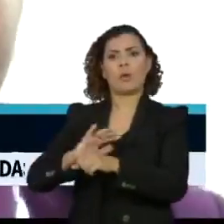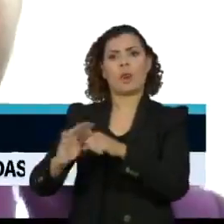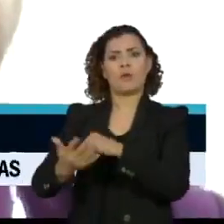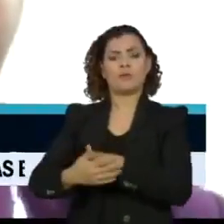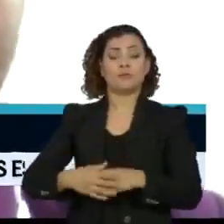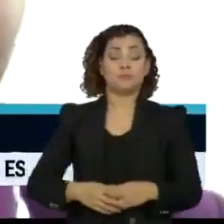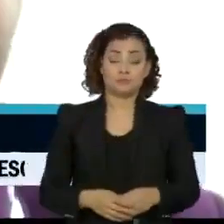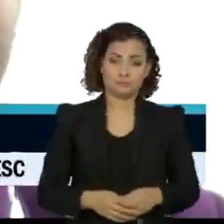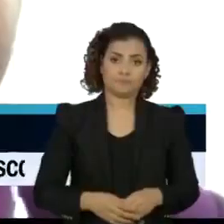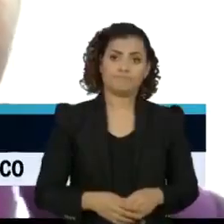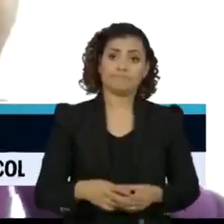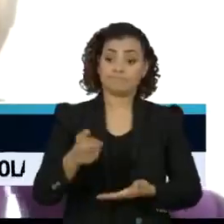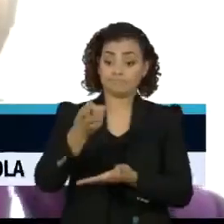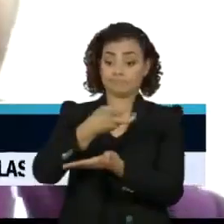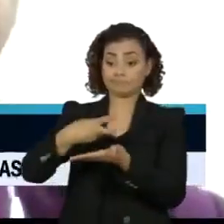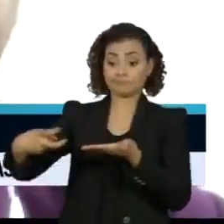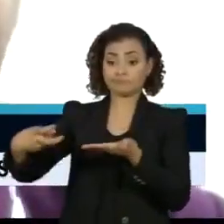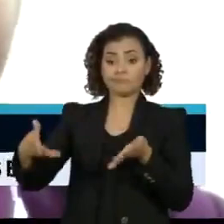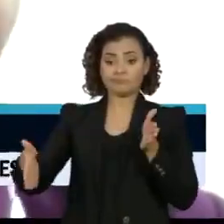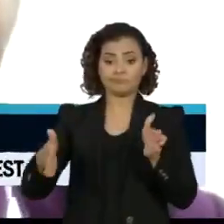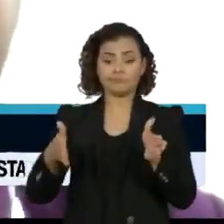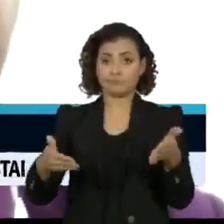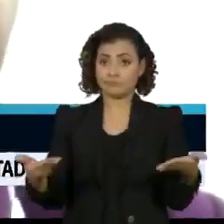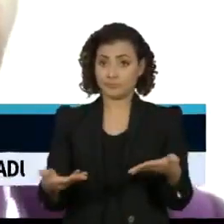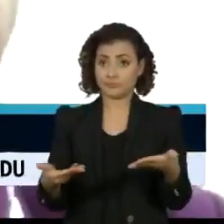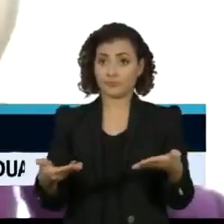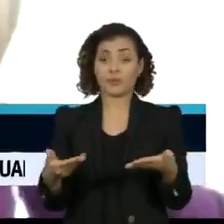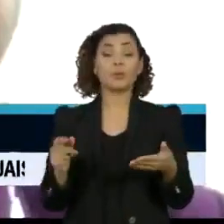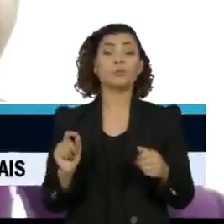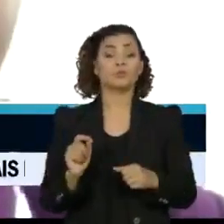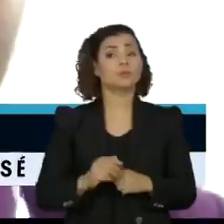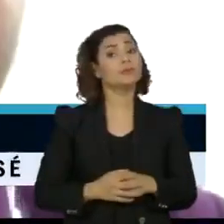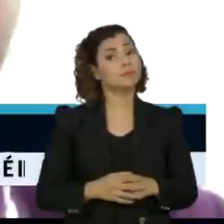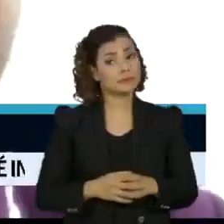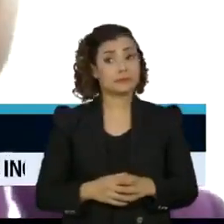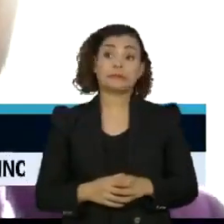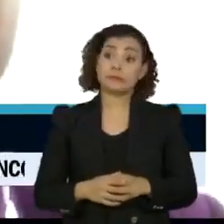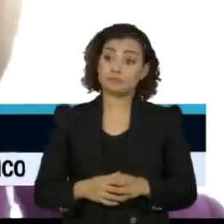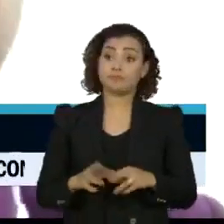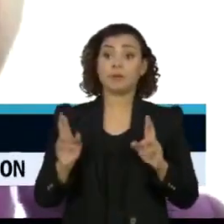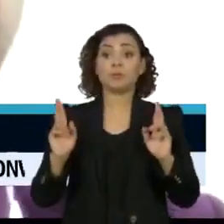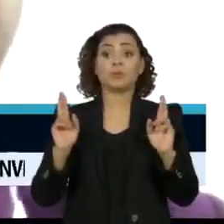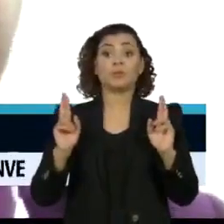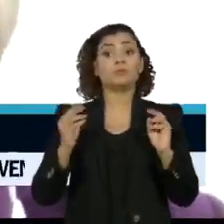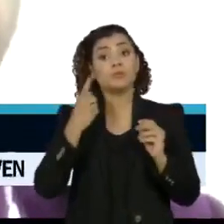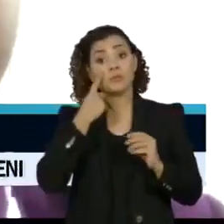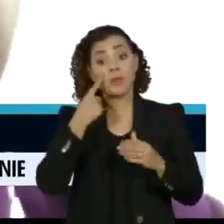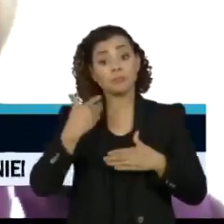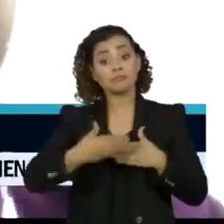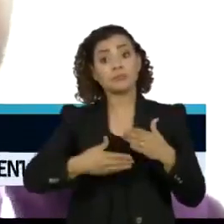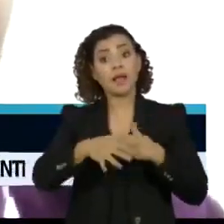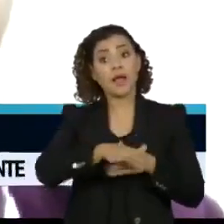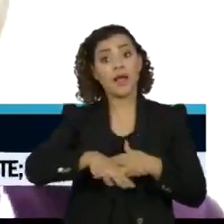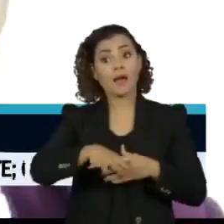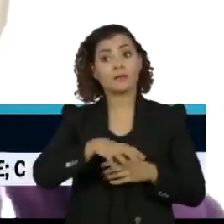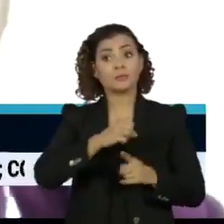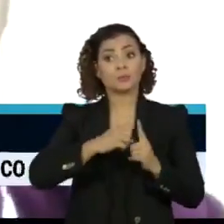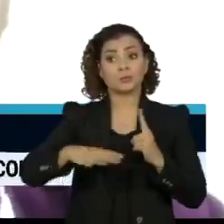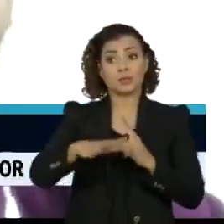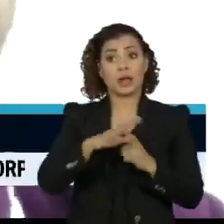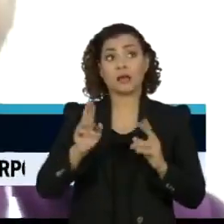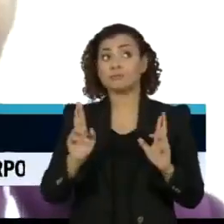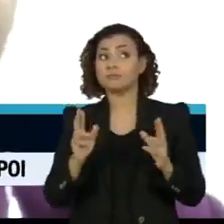Eu acho que o impeachment, nesse momento, é mais uma torcida de alguns setores da sociedade